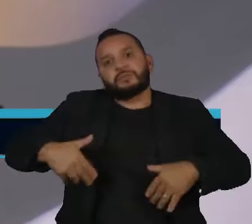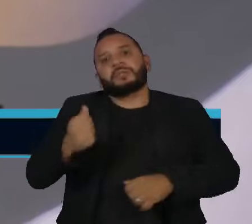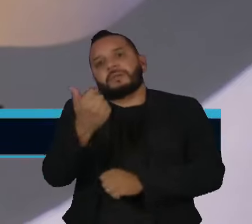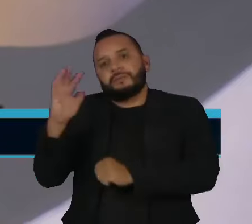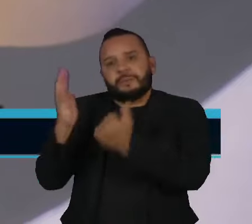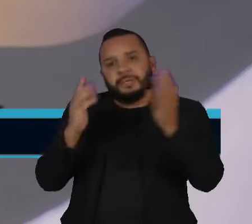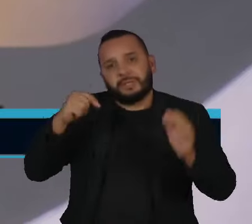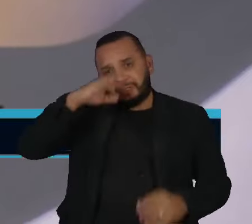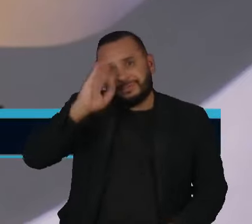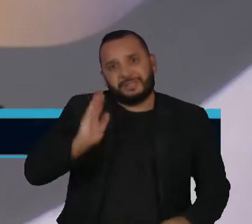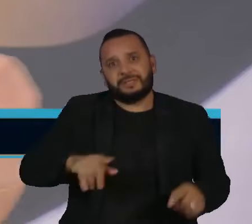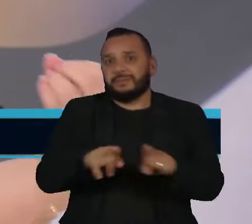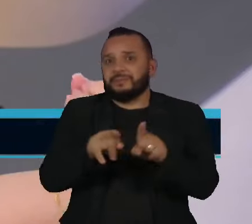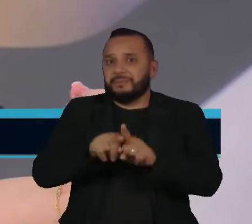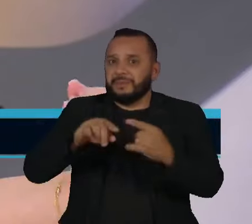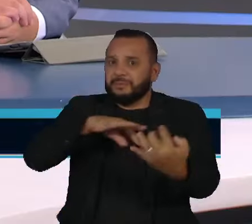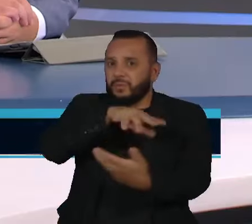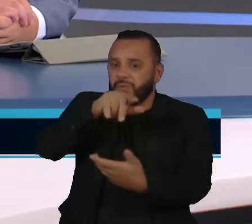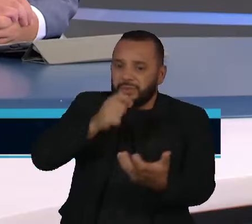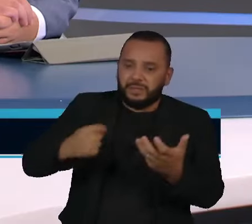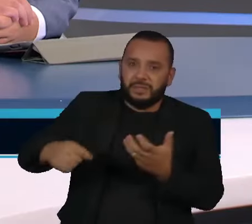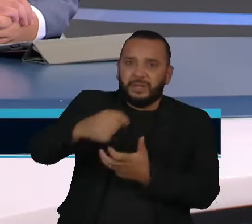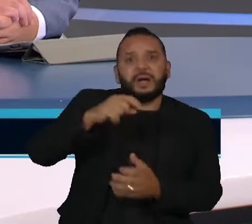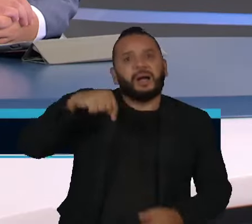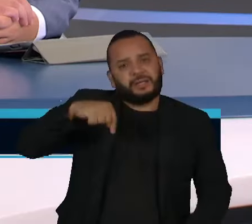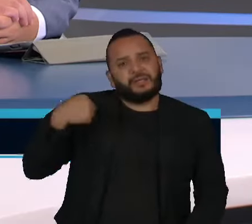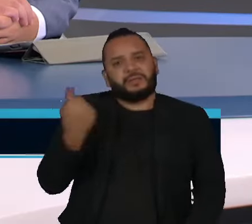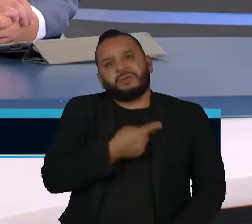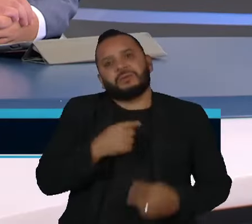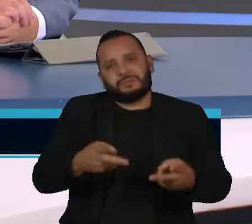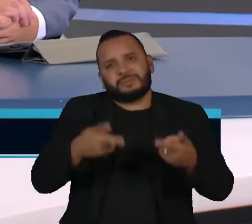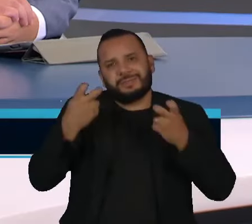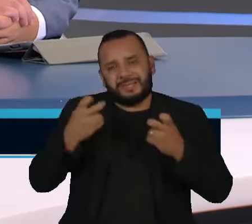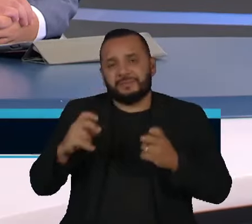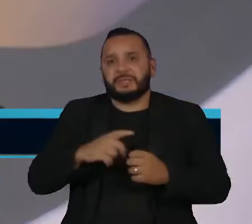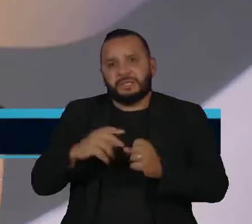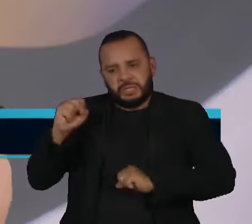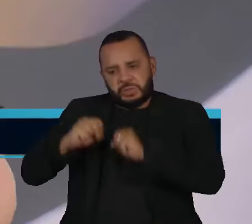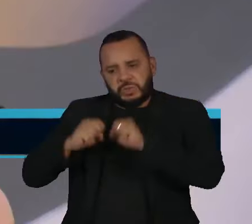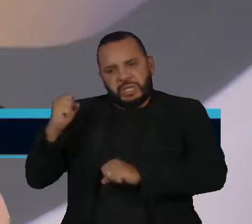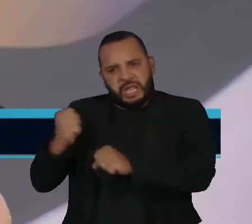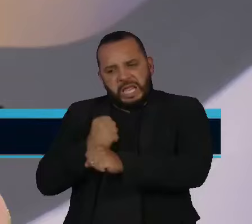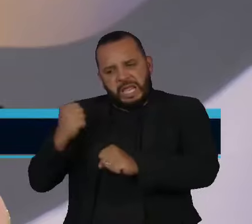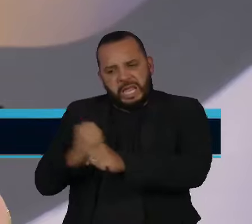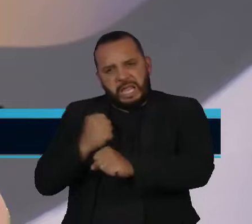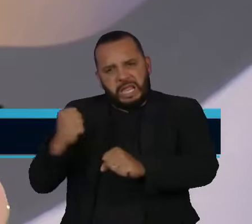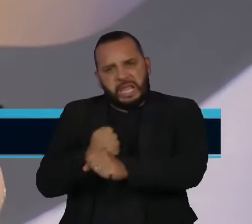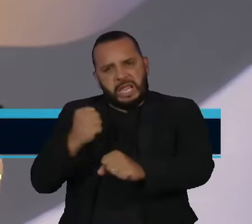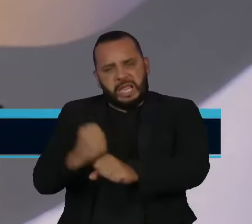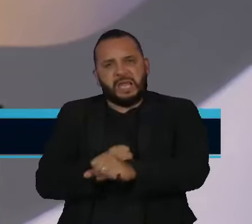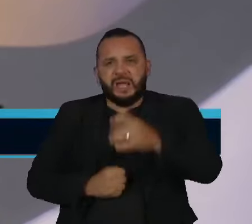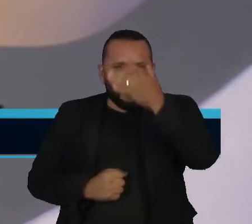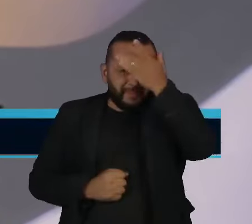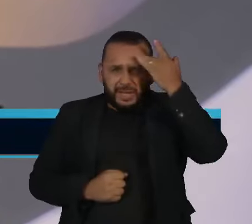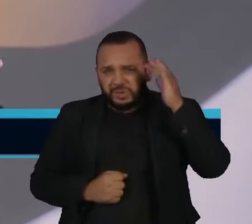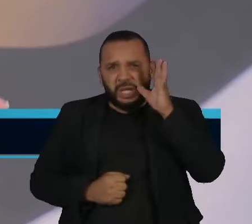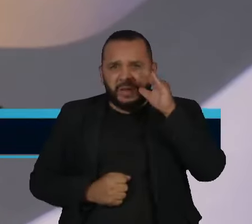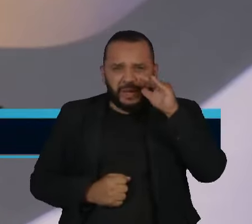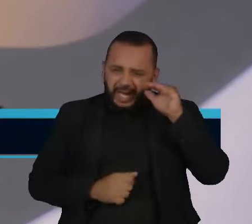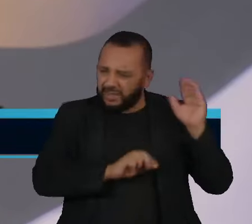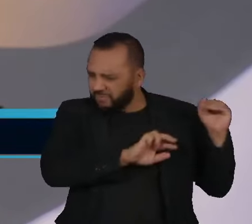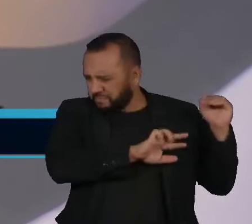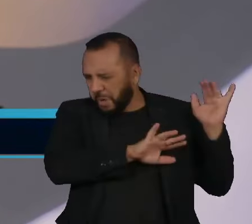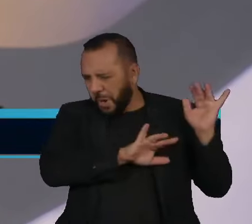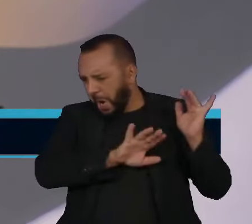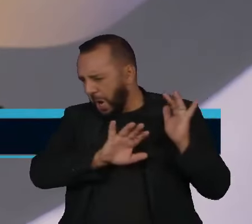mundo afora, mas aqui a gente percebe bem esse impacto, né? É uma indústria que põe muita gente para trabalhar, é uma indústria que